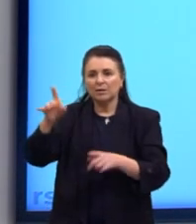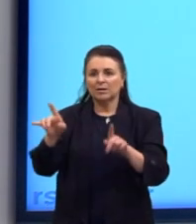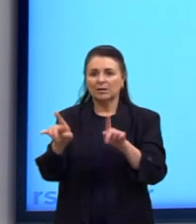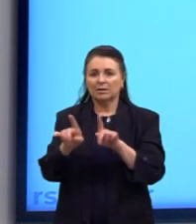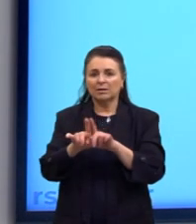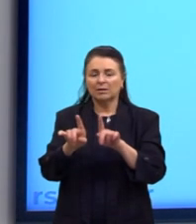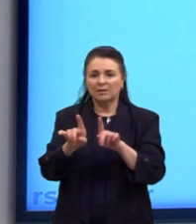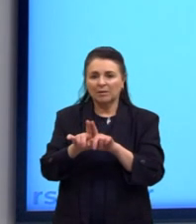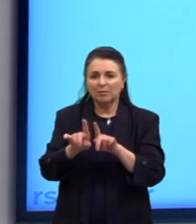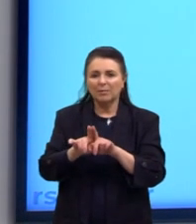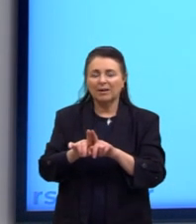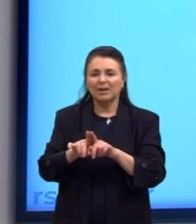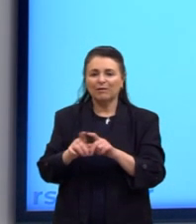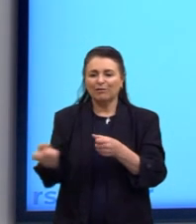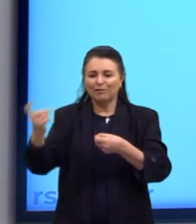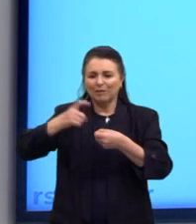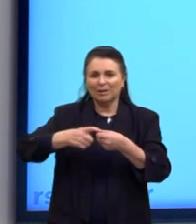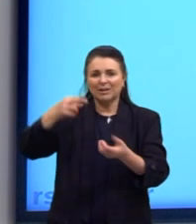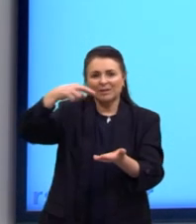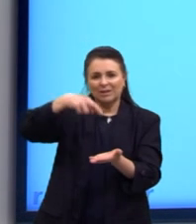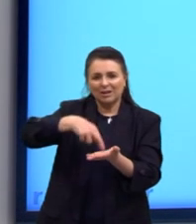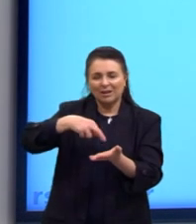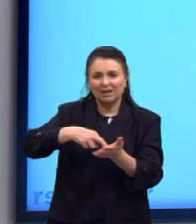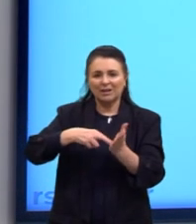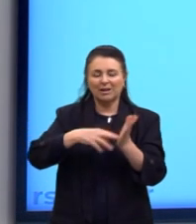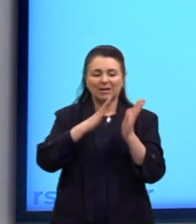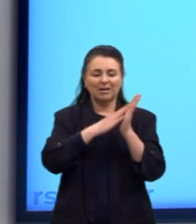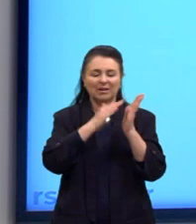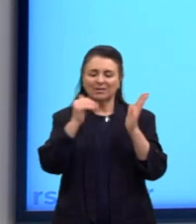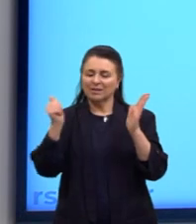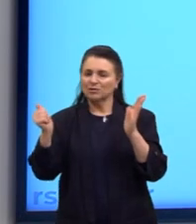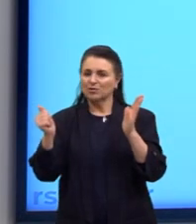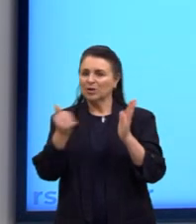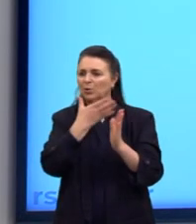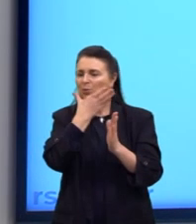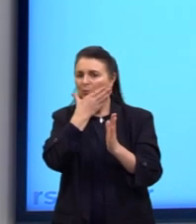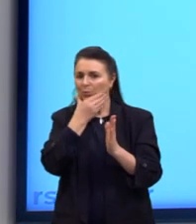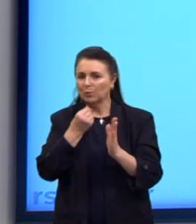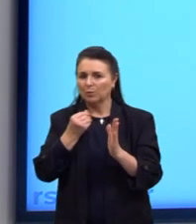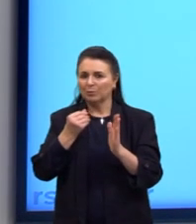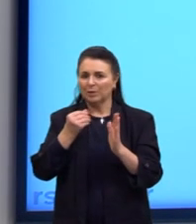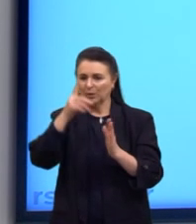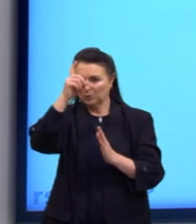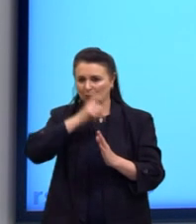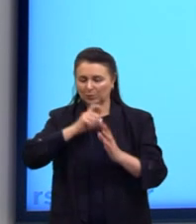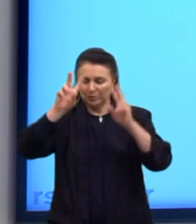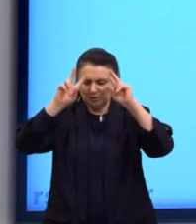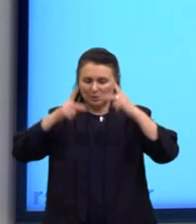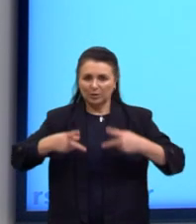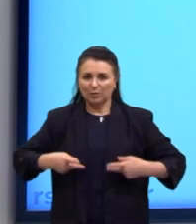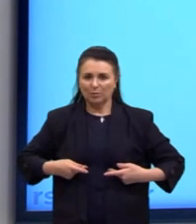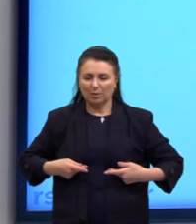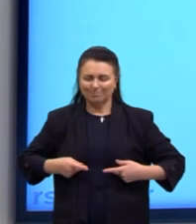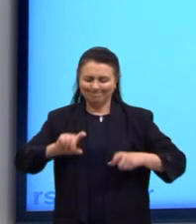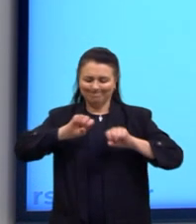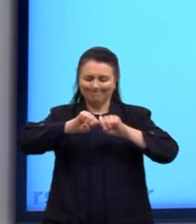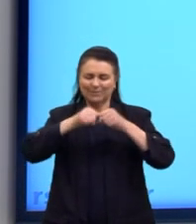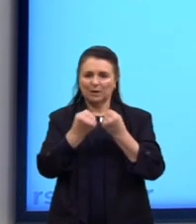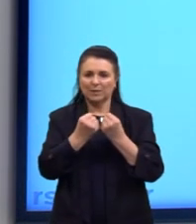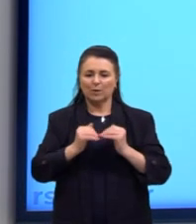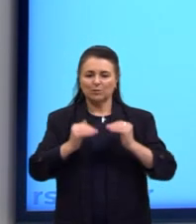para a realização da estética do homem, do ser humano. Então, quebrar esses padrões racionais.